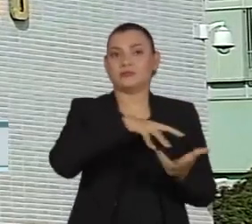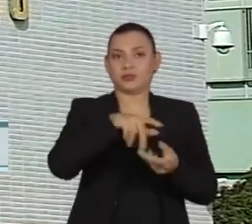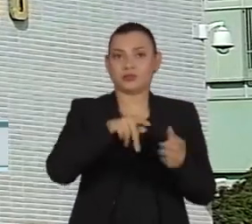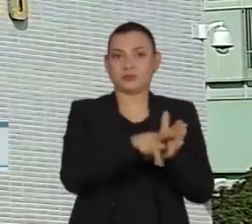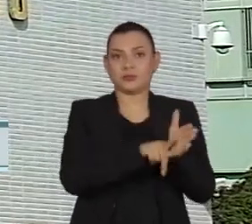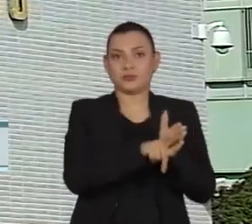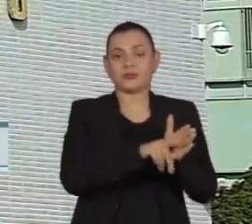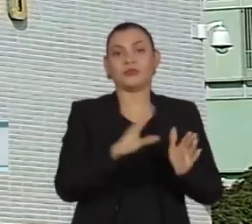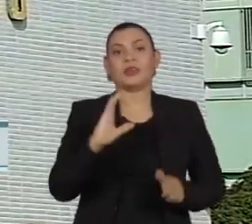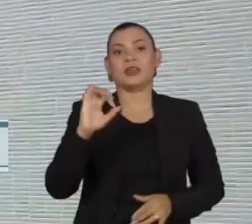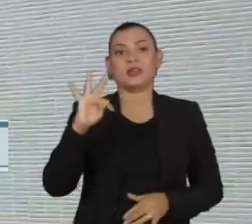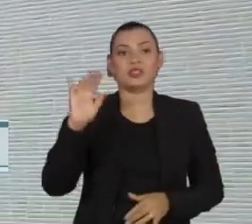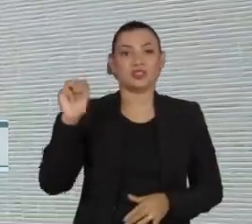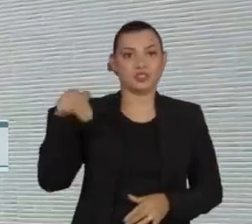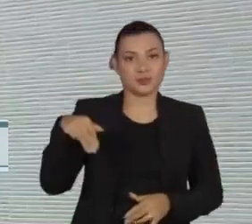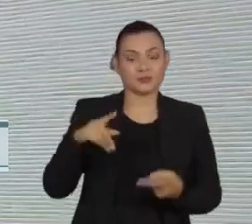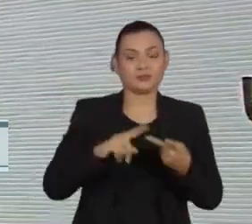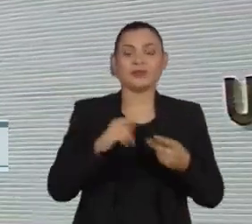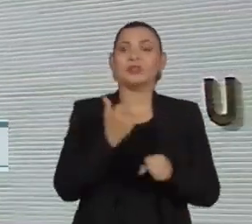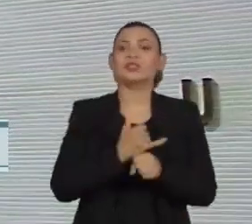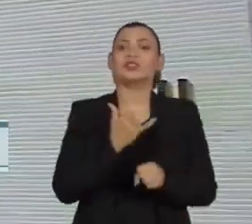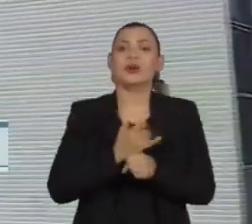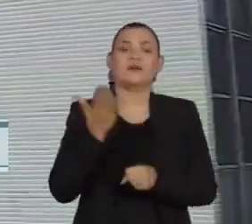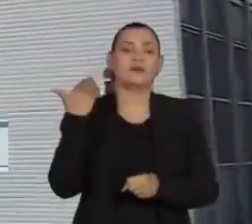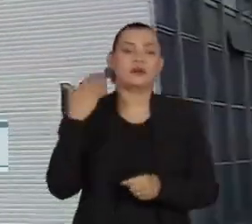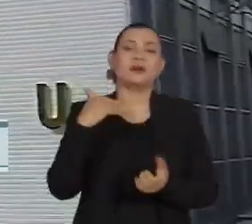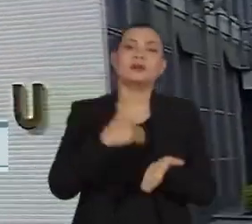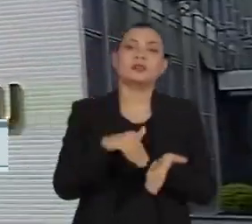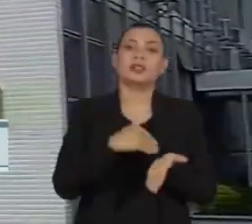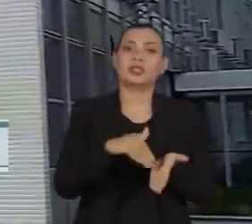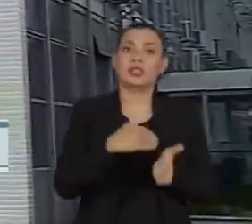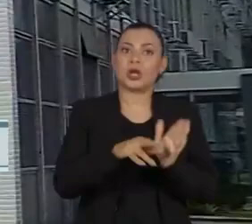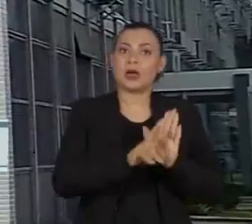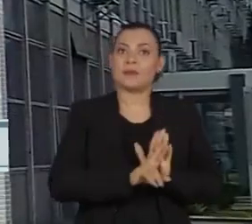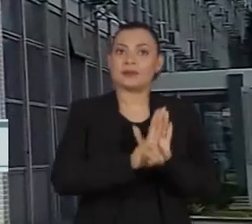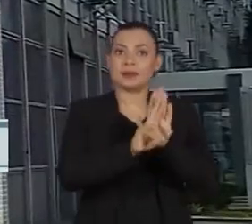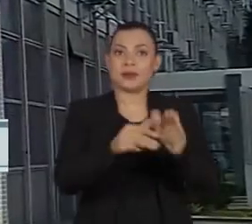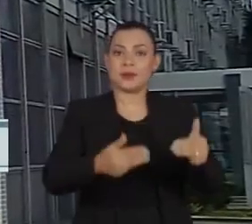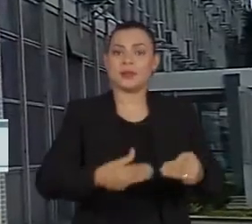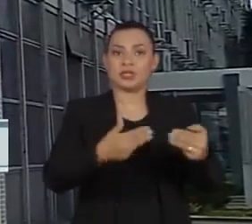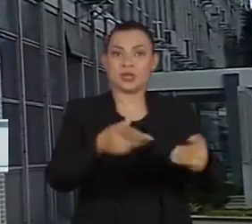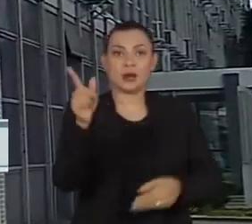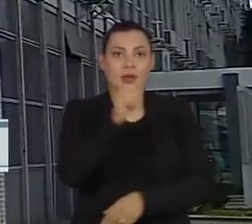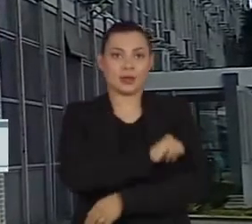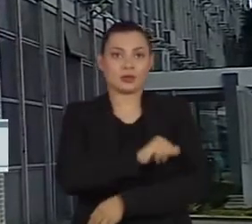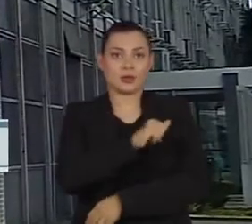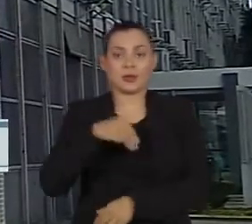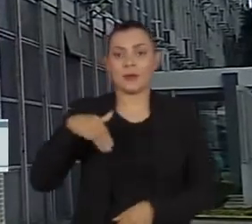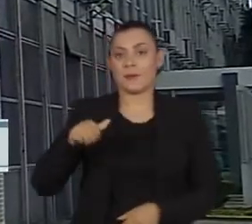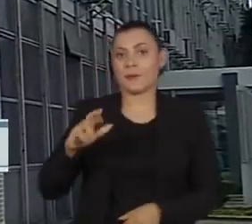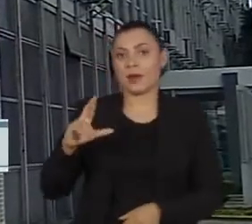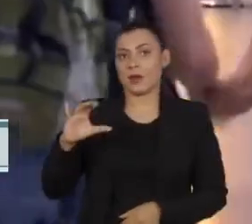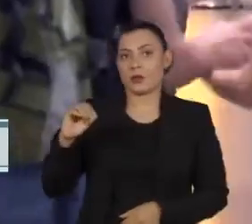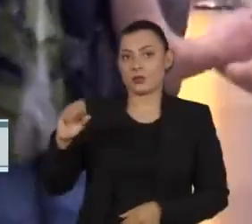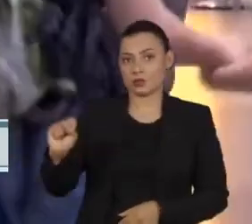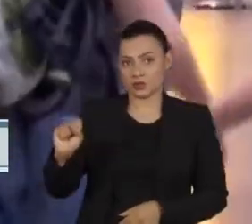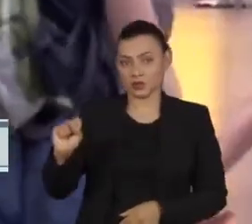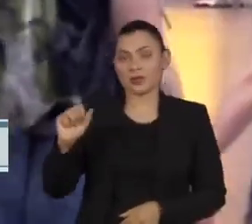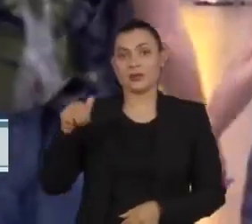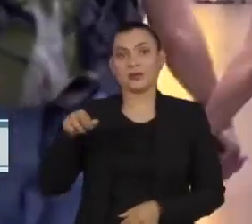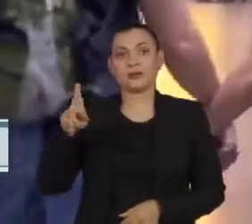Ministério, Christian Vargas, e o chefe, na época, do Escritório de Representação do Ministério no Rio de Janeiro, Marcos André Soeiro.